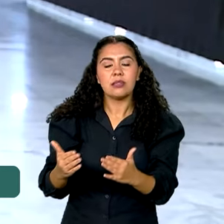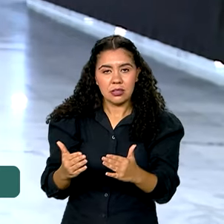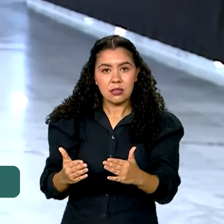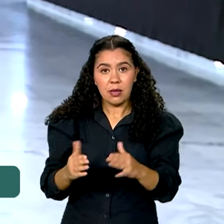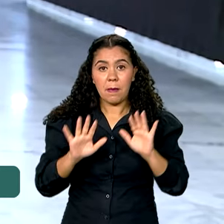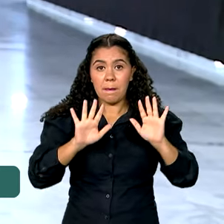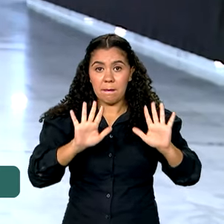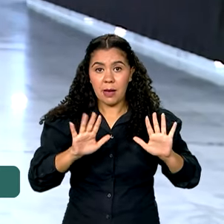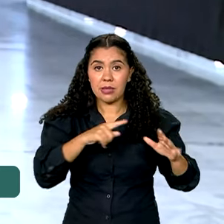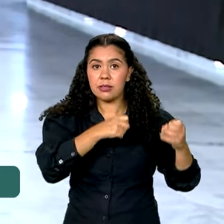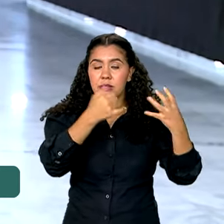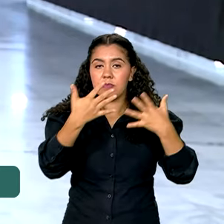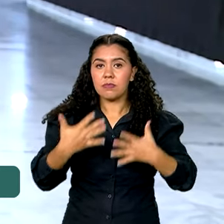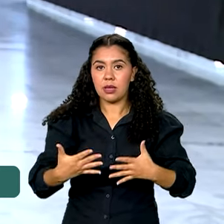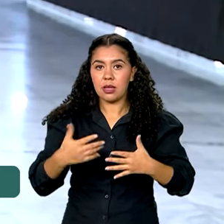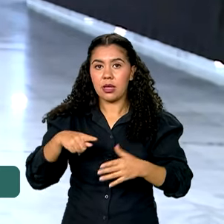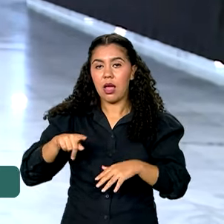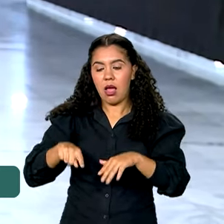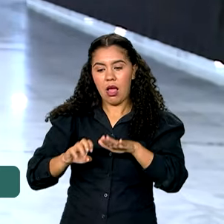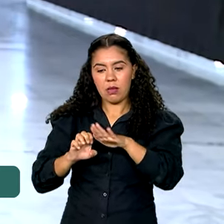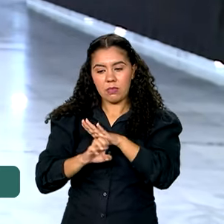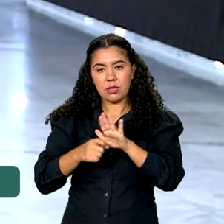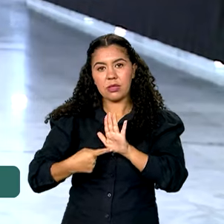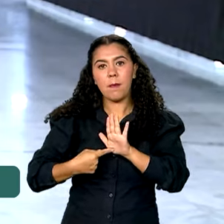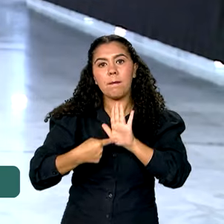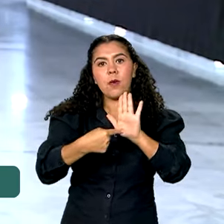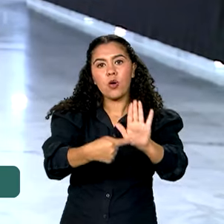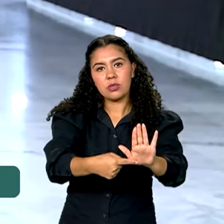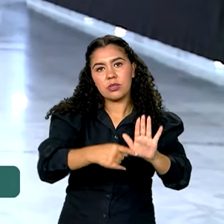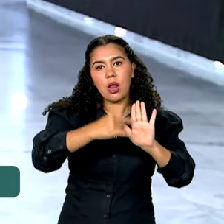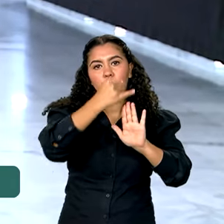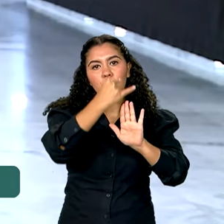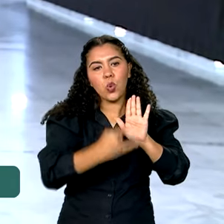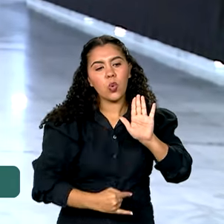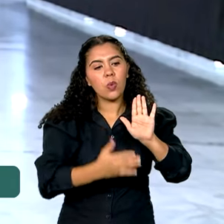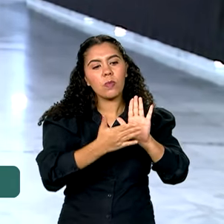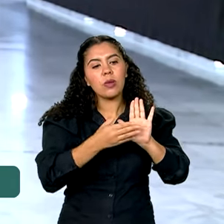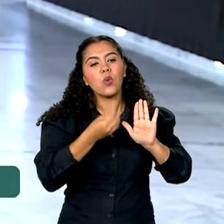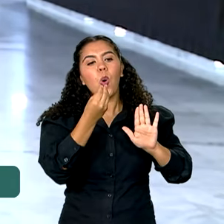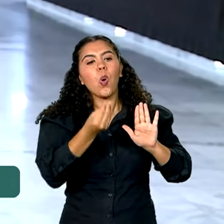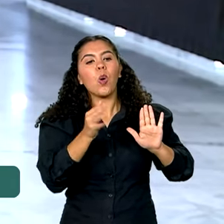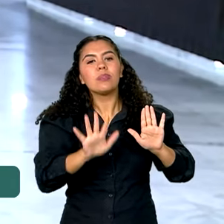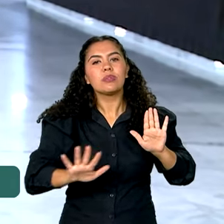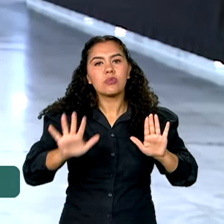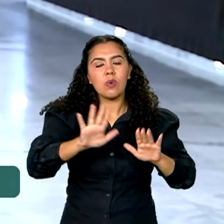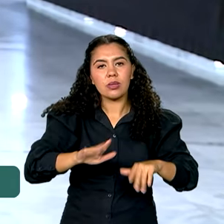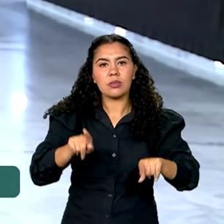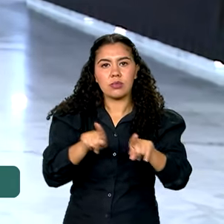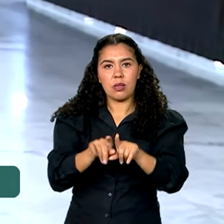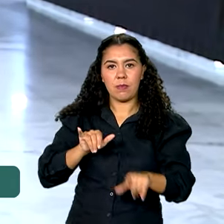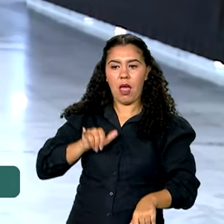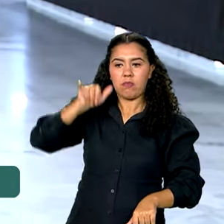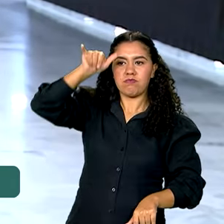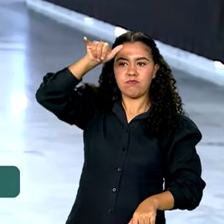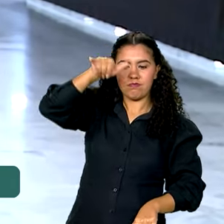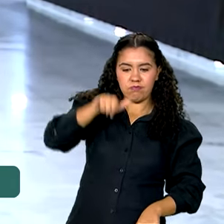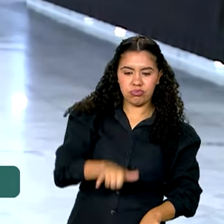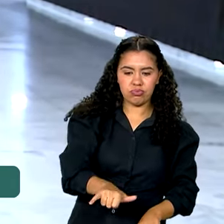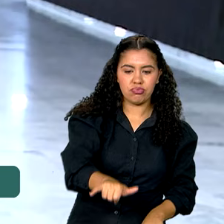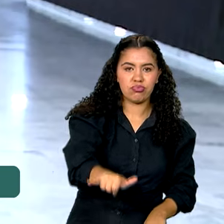em quatro semanas será apresentado um diagnóstico da situação do aeroporto, como a pista de pouso e decolagem das aeronaves,